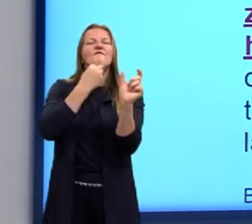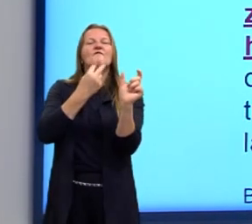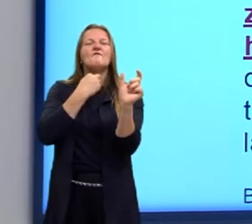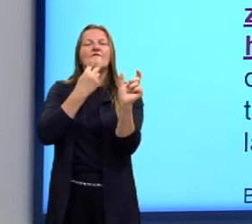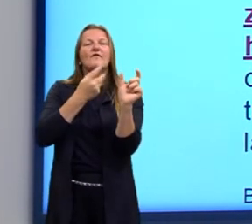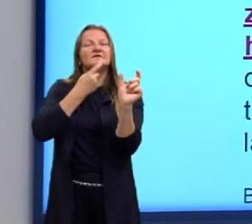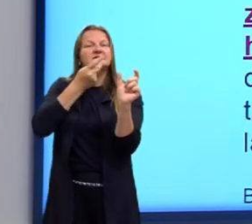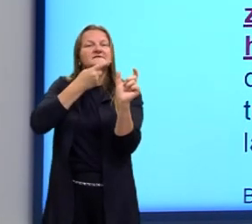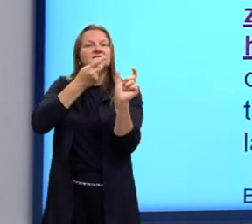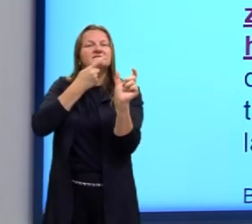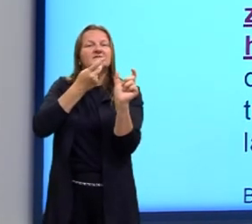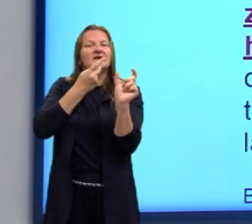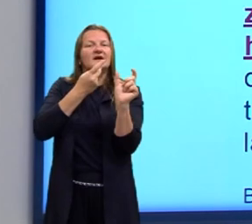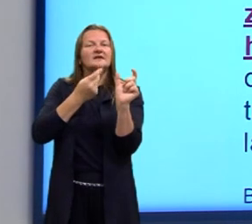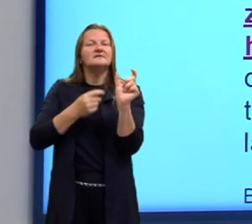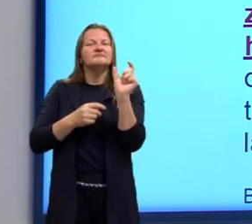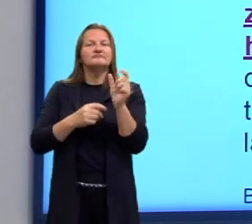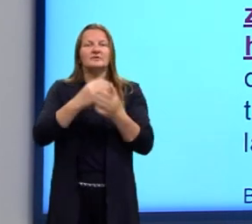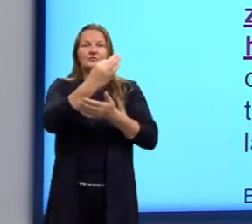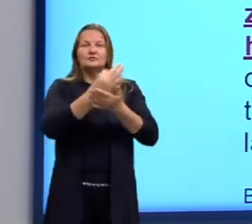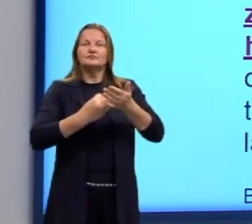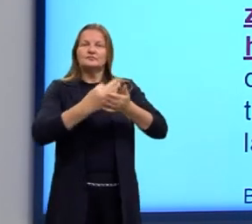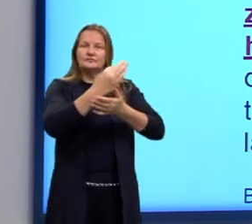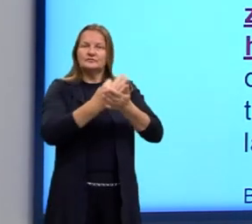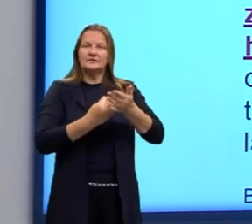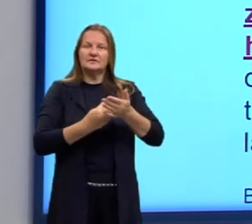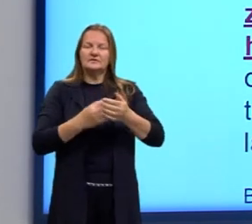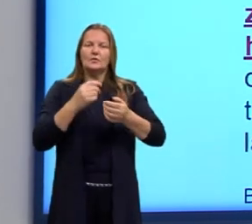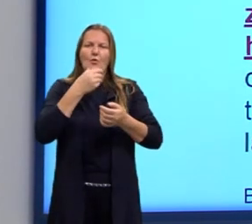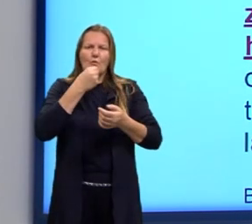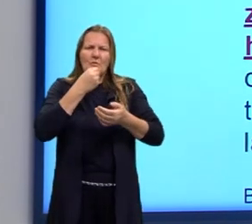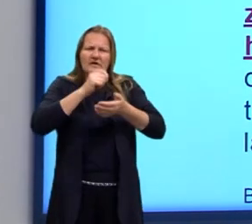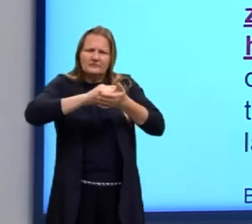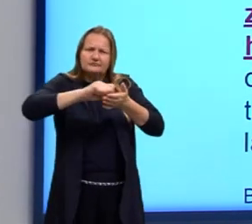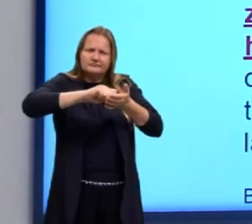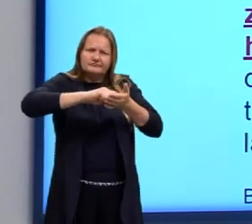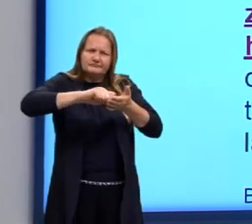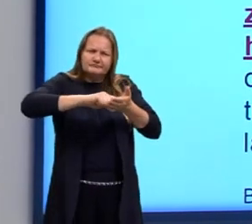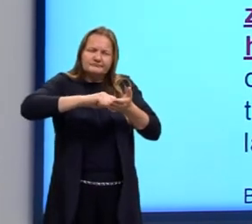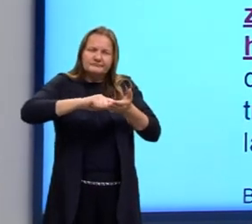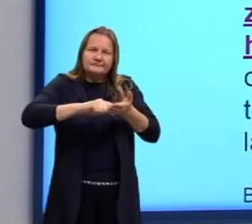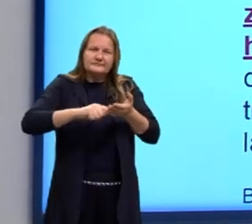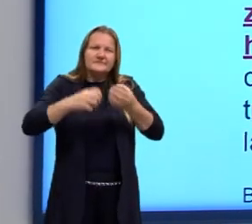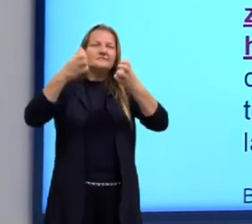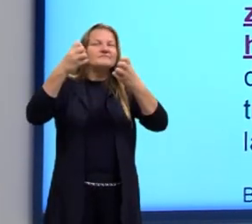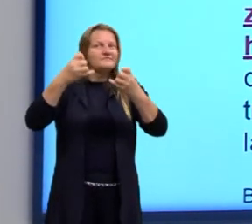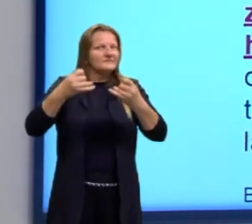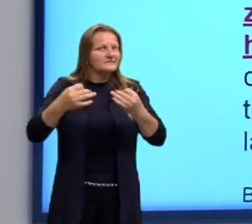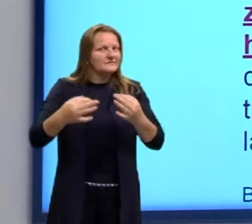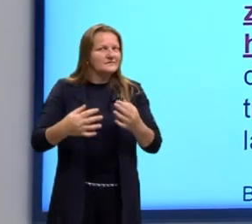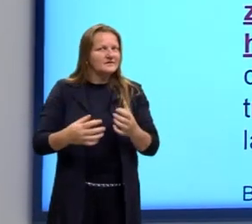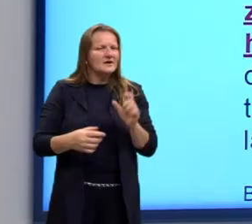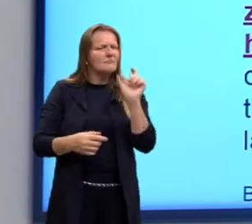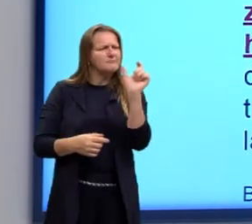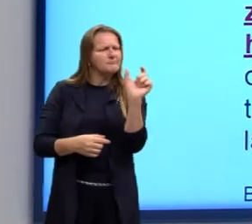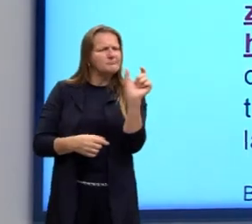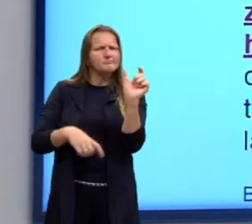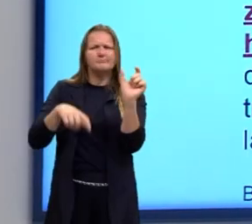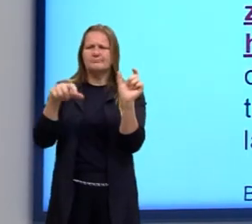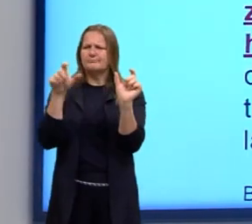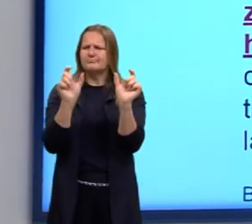Nesse texto, o autor fala justamente sobre as pronúncias